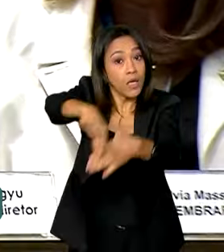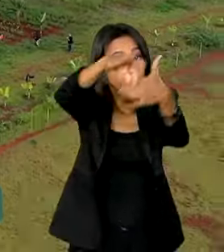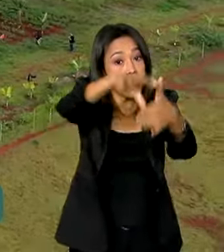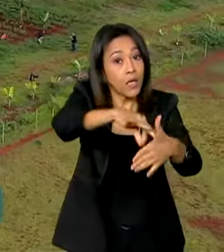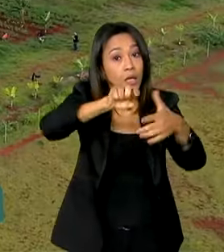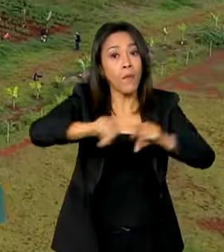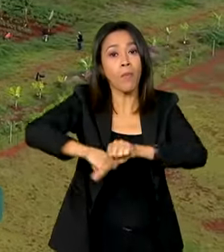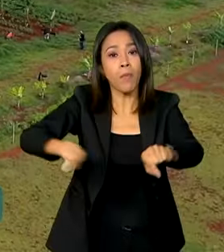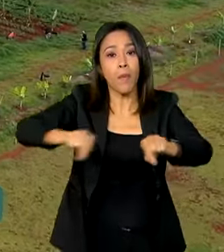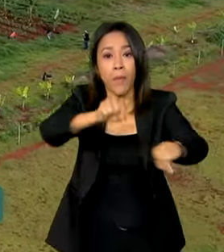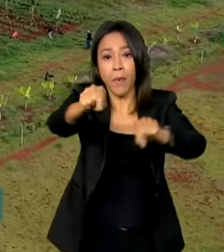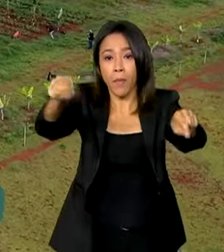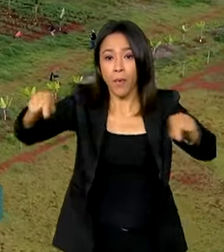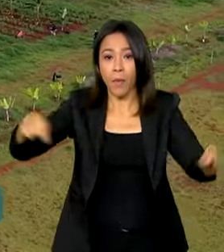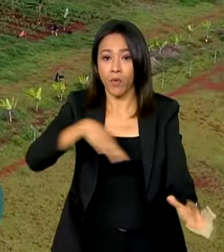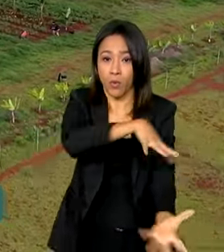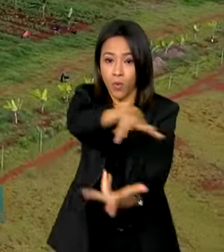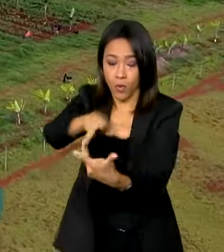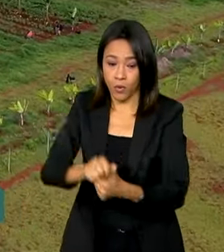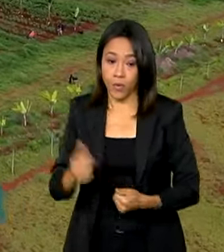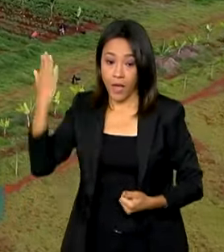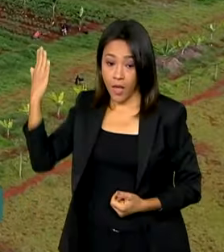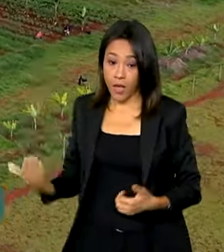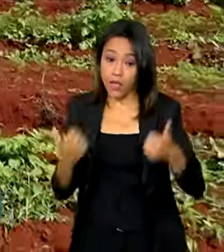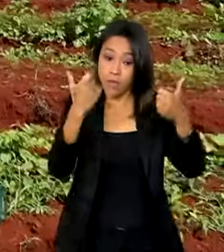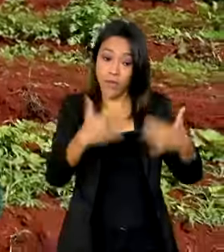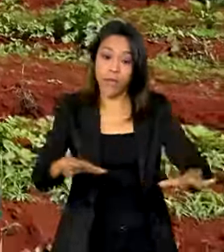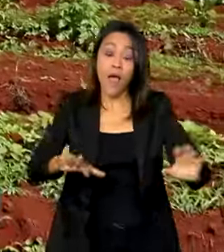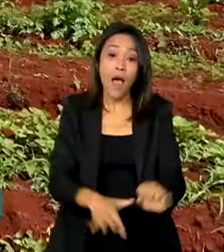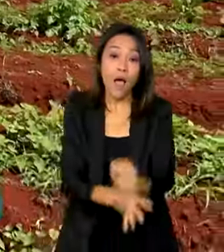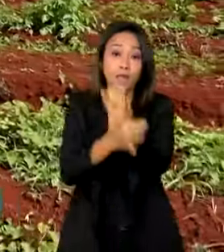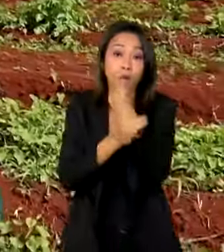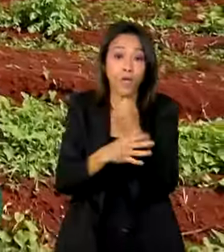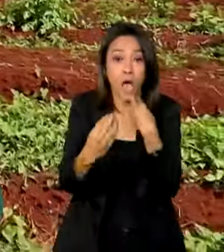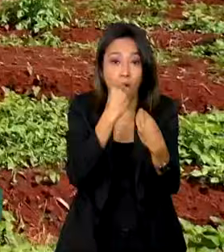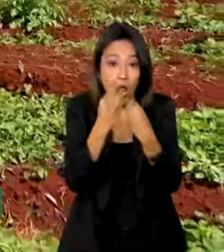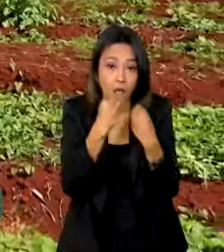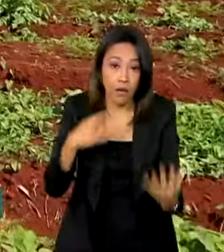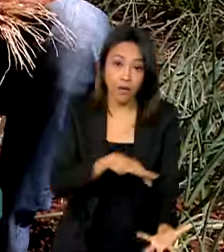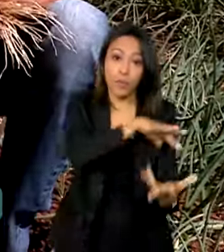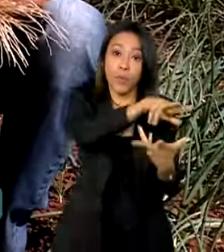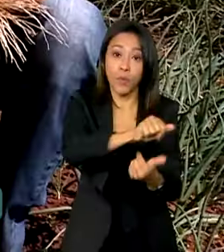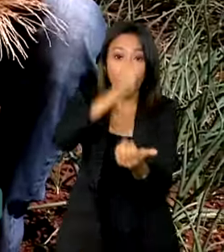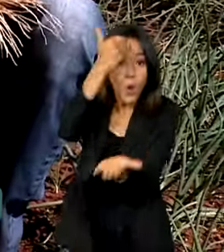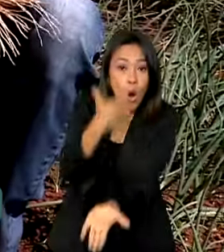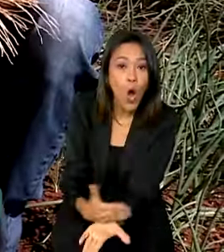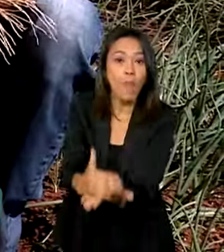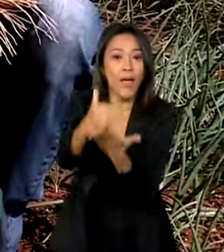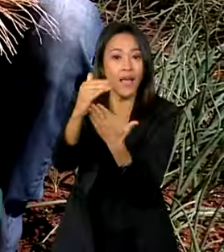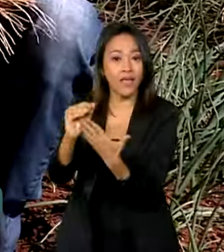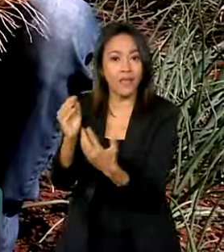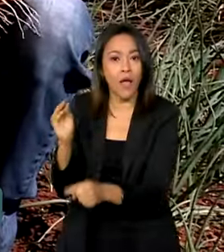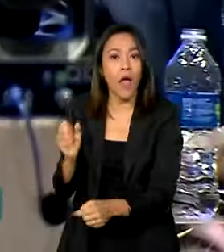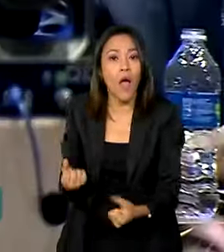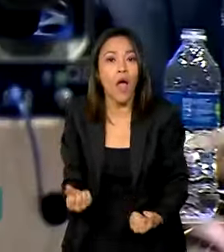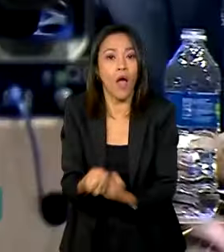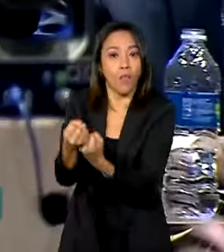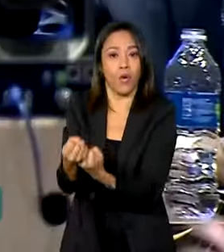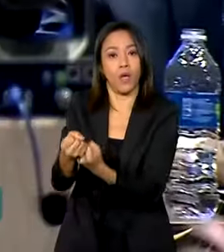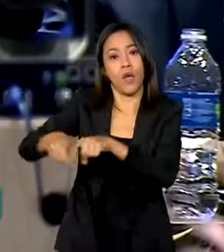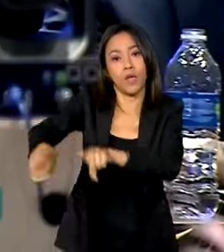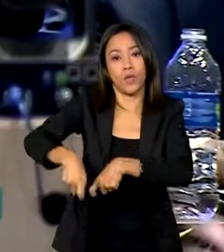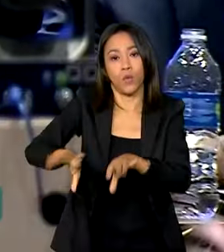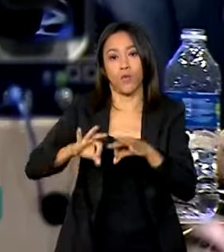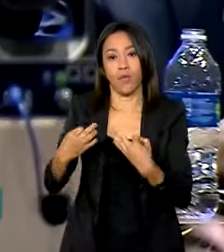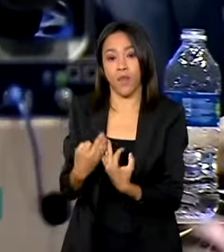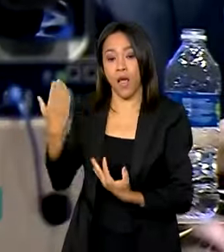mundo. E garantir a segurança alimentar no mundo passa também pelo fortalecimento da agricultura familiar. Esse